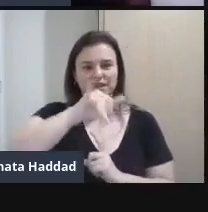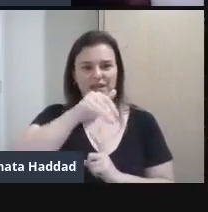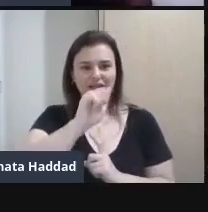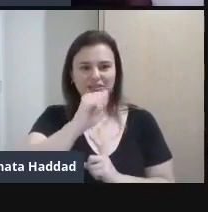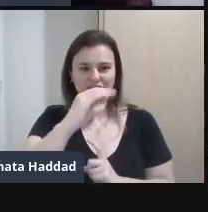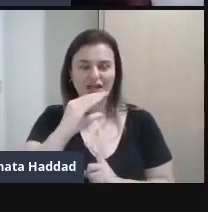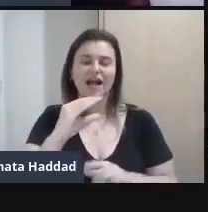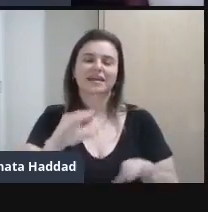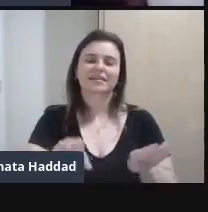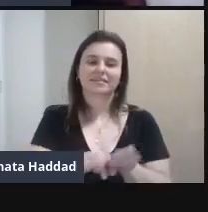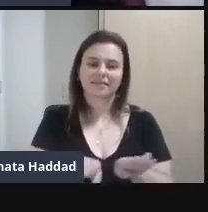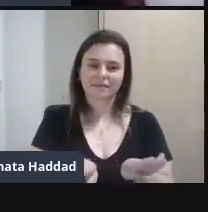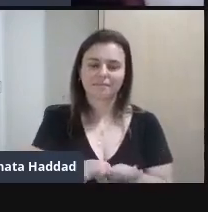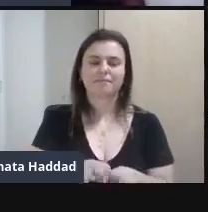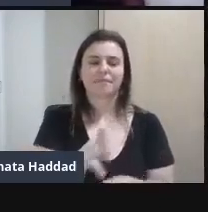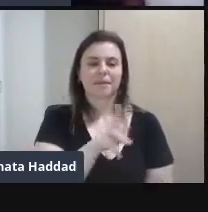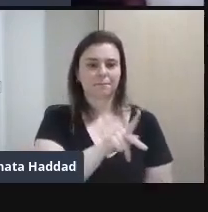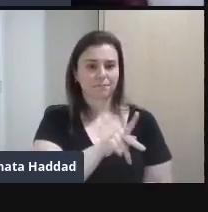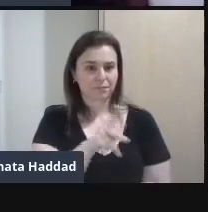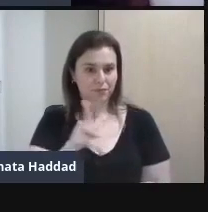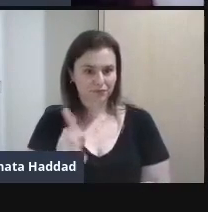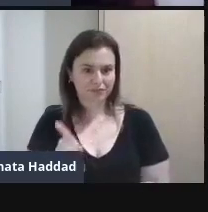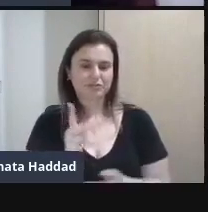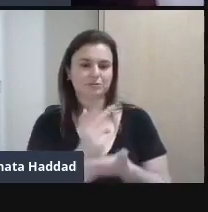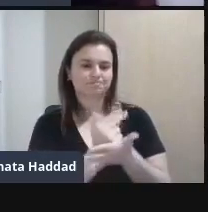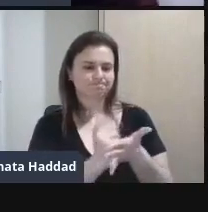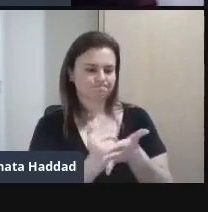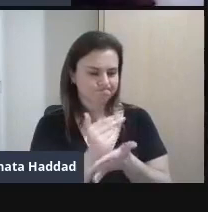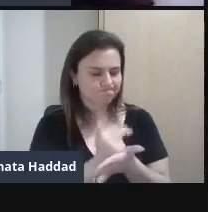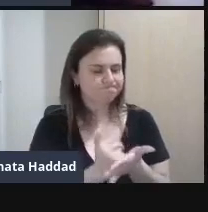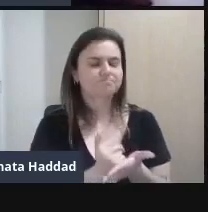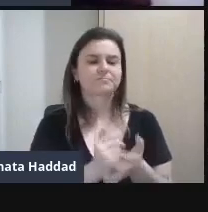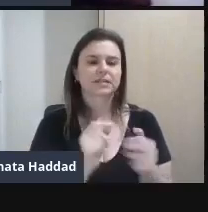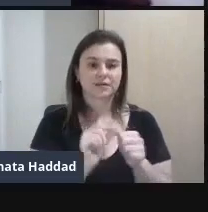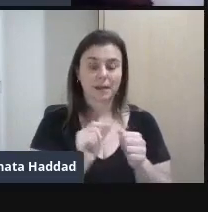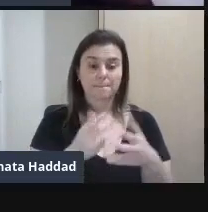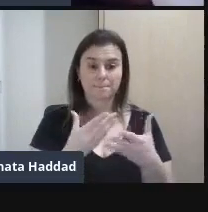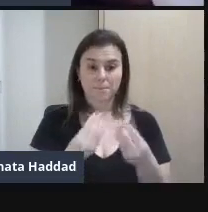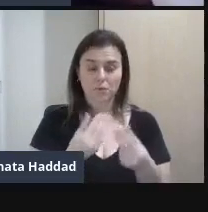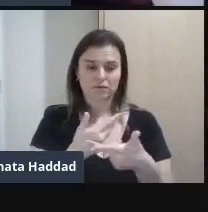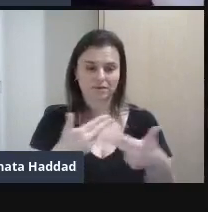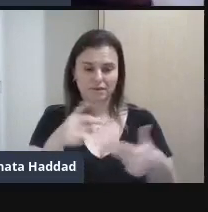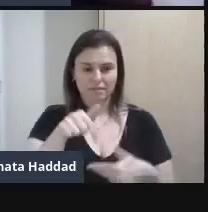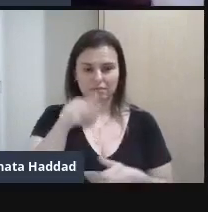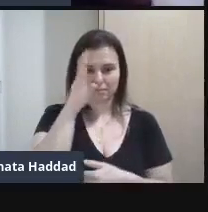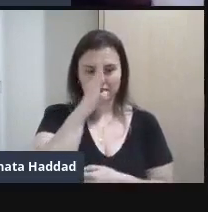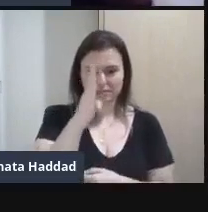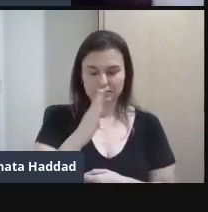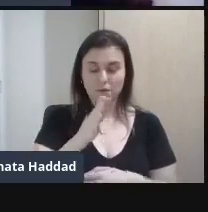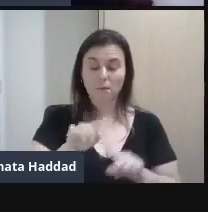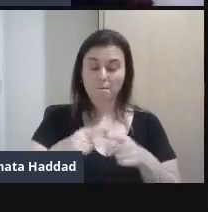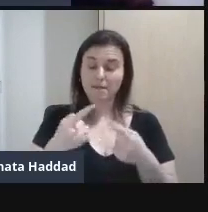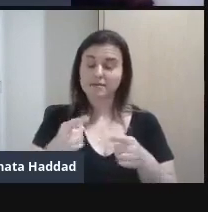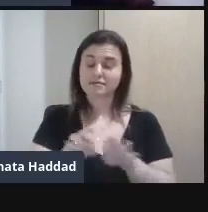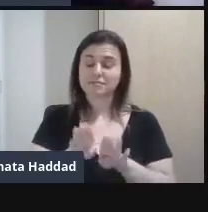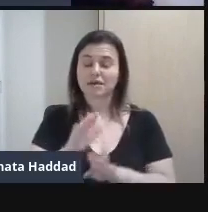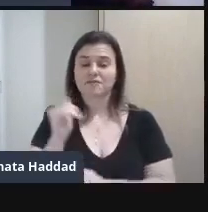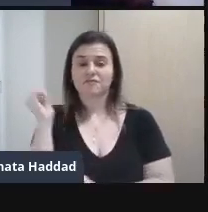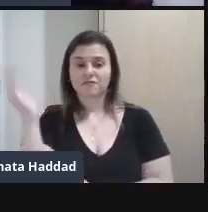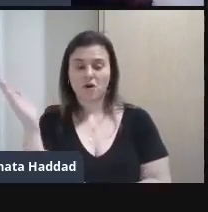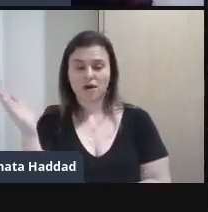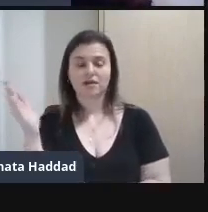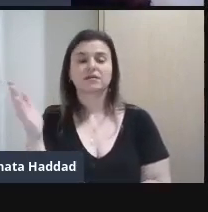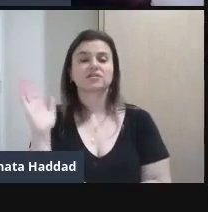professora Uma artista Super atuante Não só aqui no Brasil Mas também fora do Brasil E também já ganhou Vários